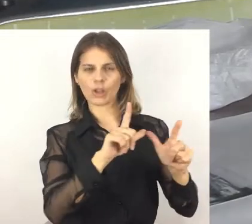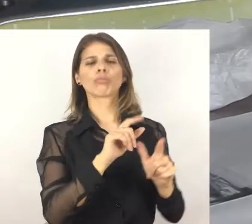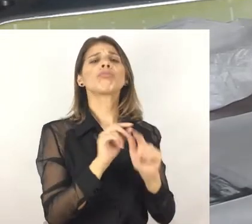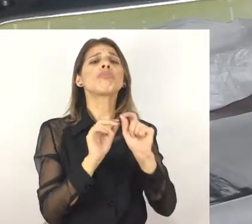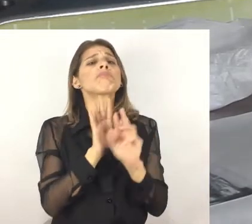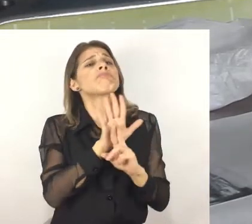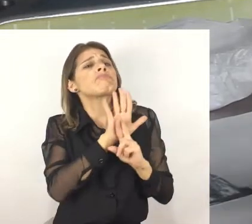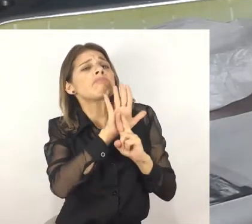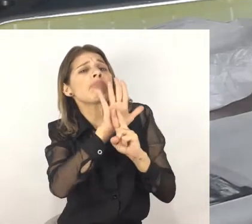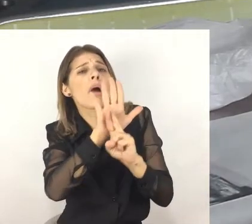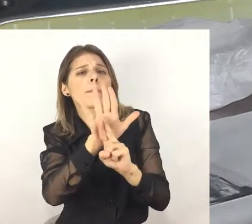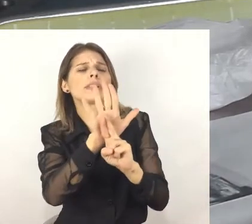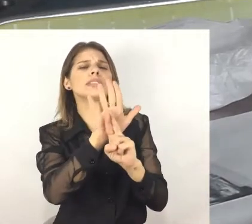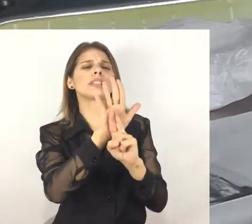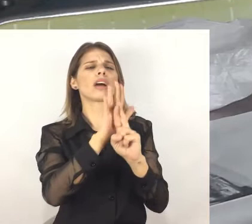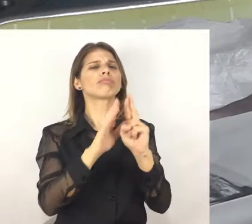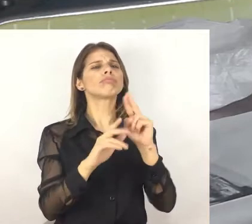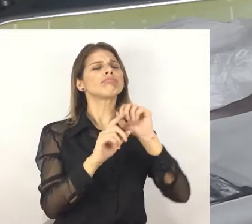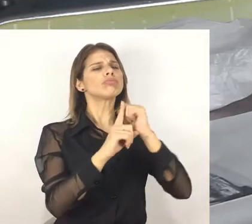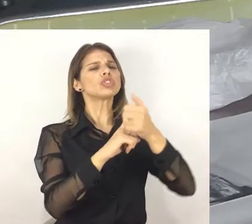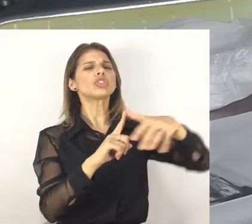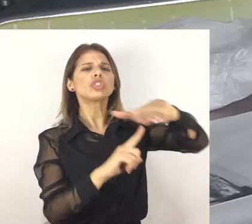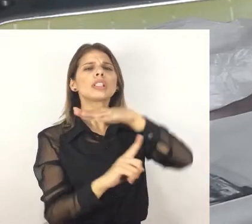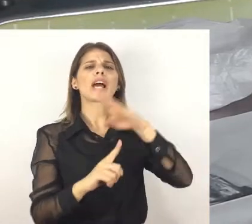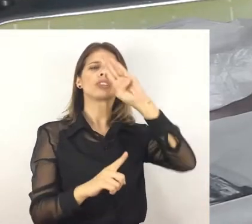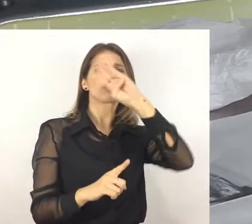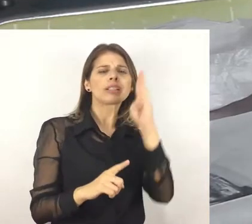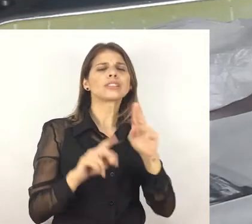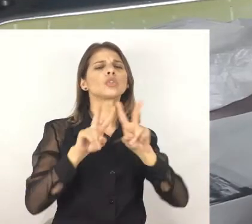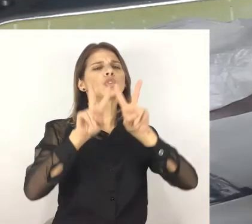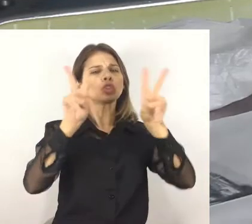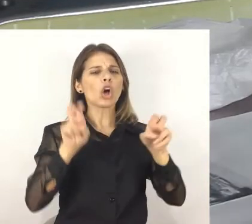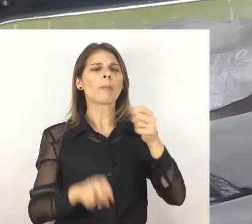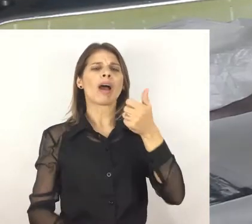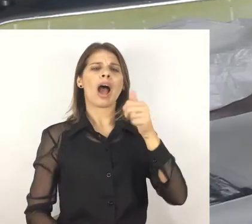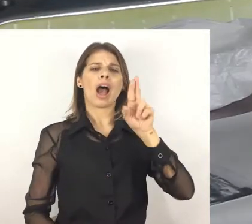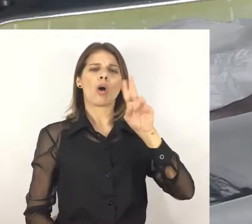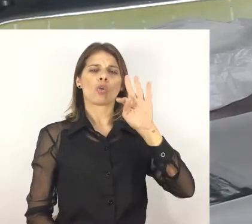E, na verdade, eu pensando bem, assim, é um projeto que